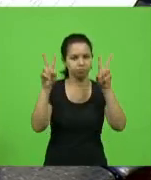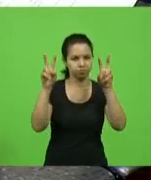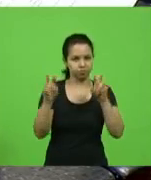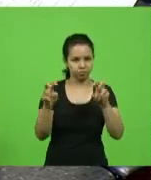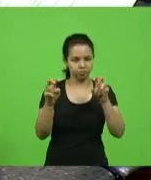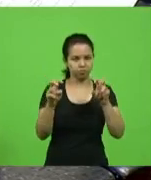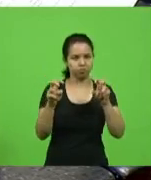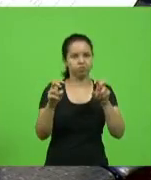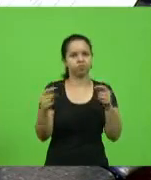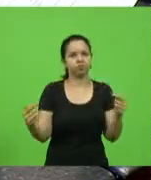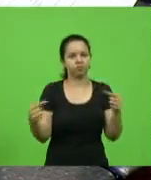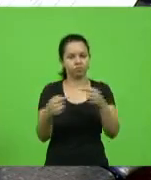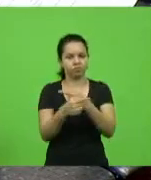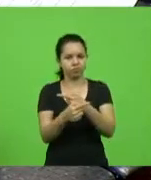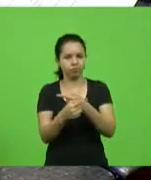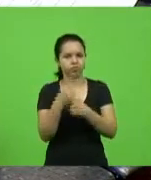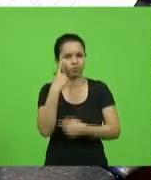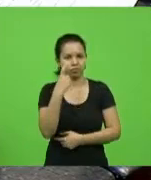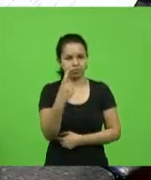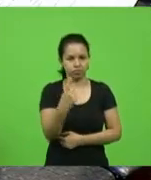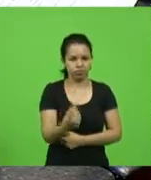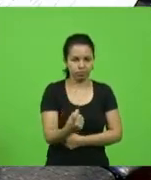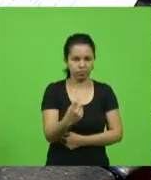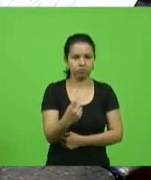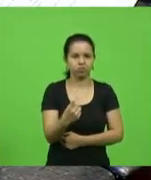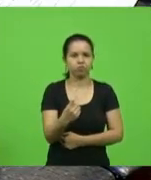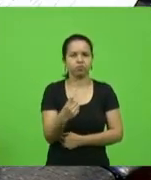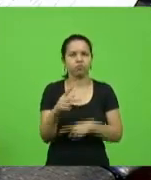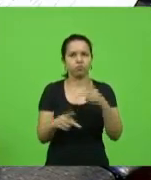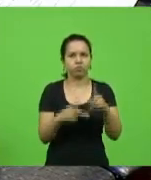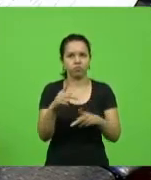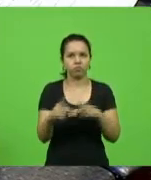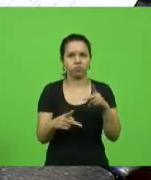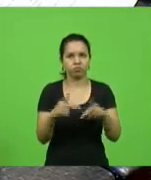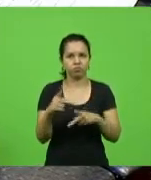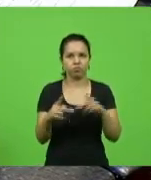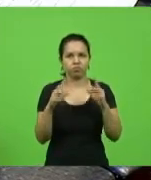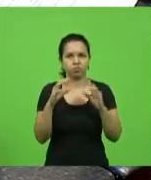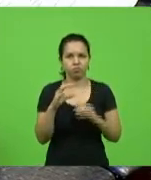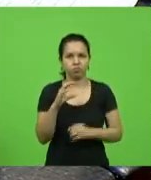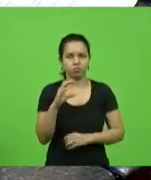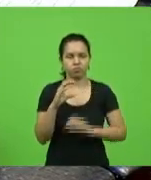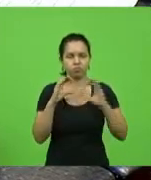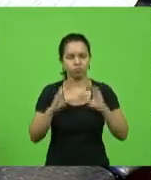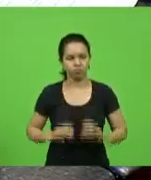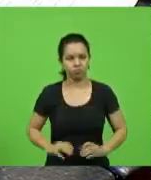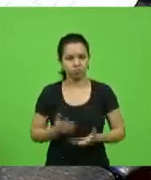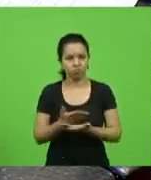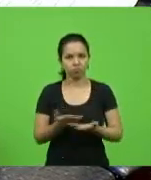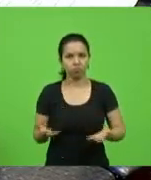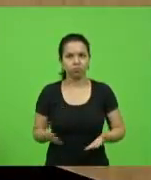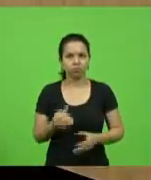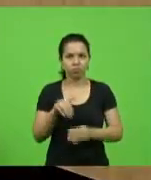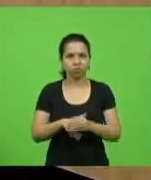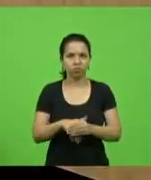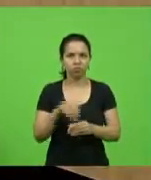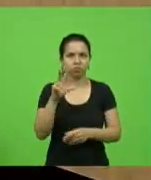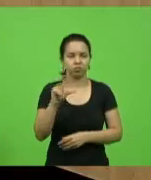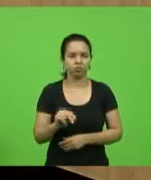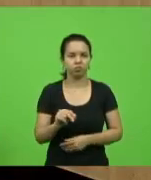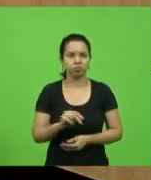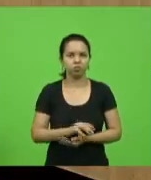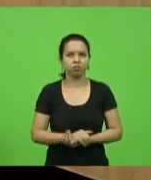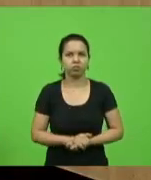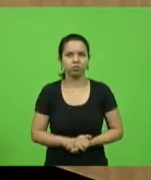encontro da defesa dos interesses dos catarinenses. Votamos com voto, vossa excelência. Voto não. Deputada Paulinha,